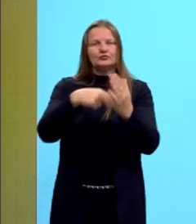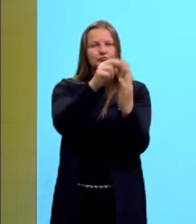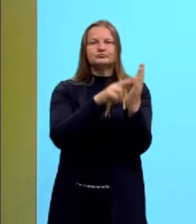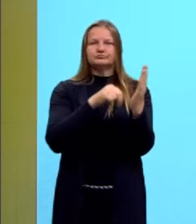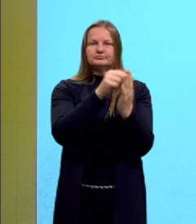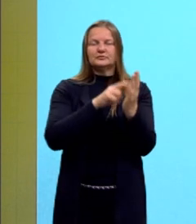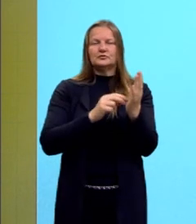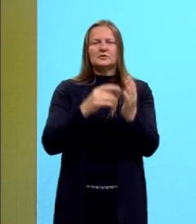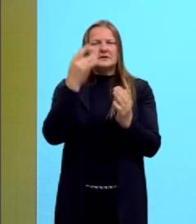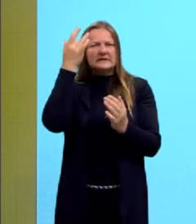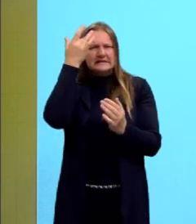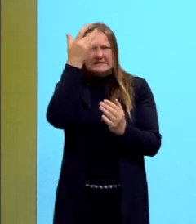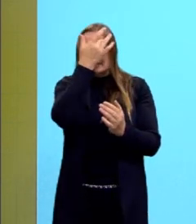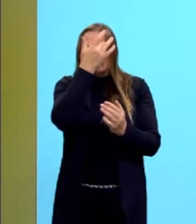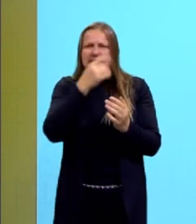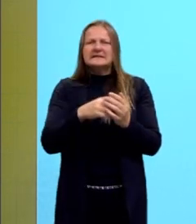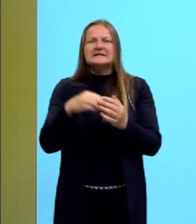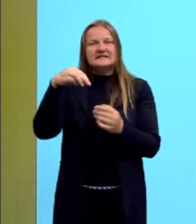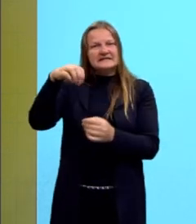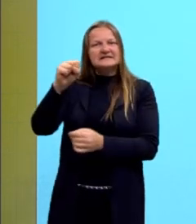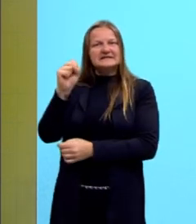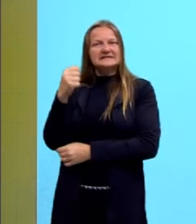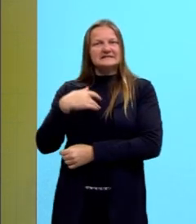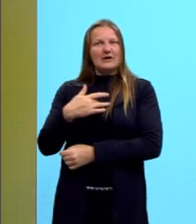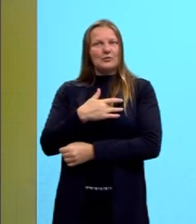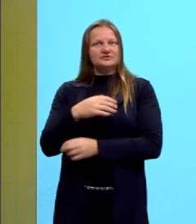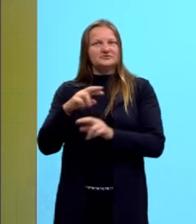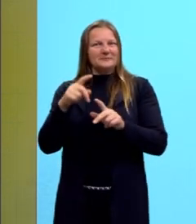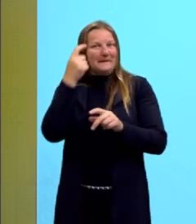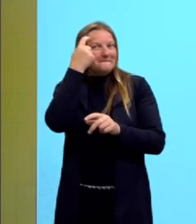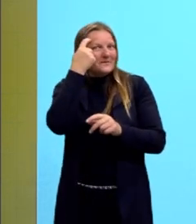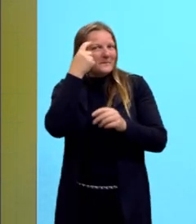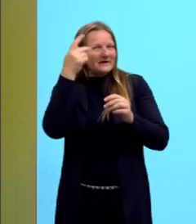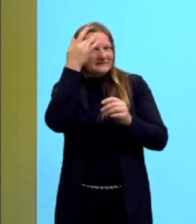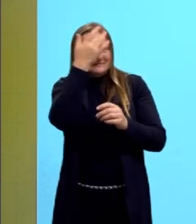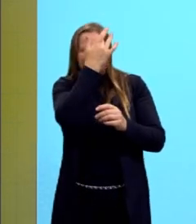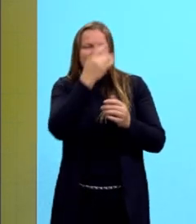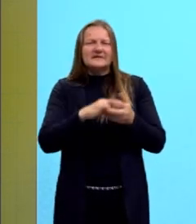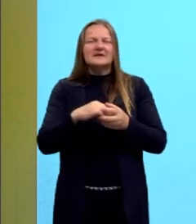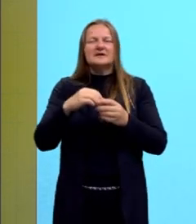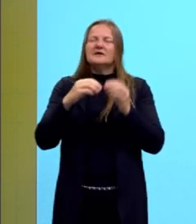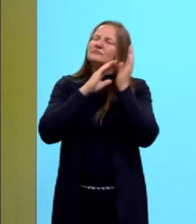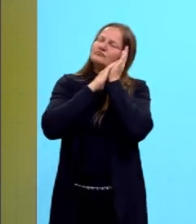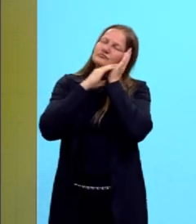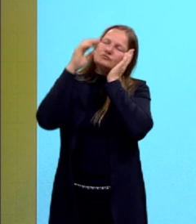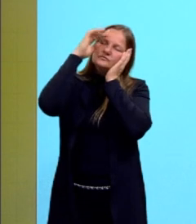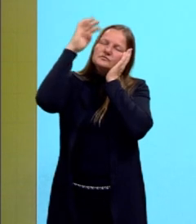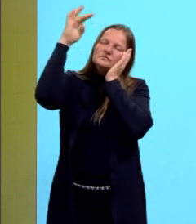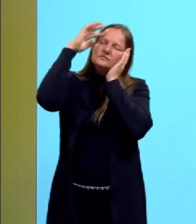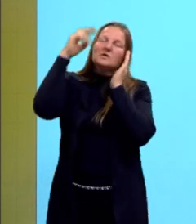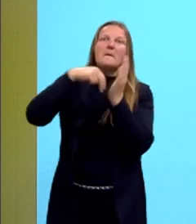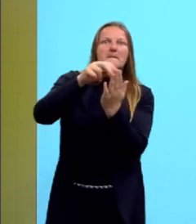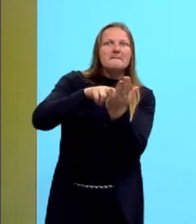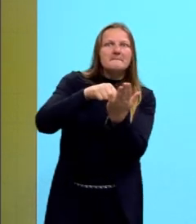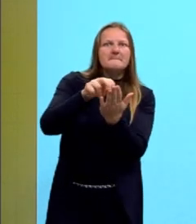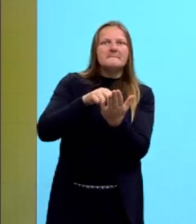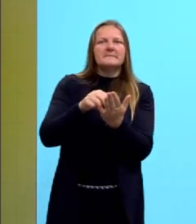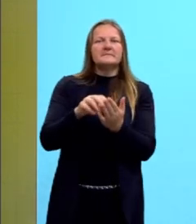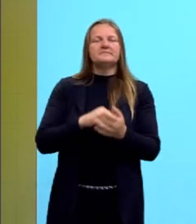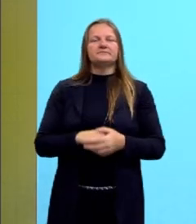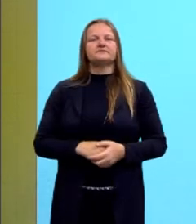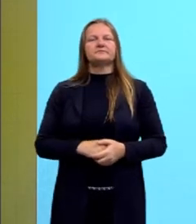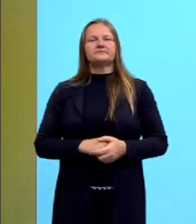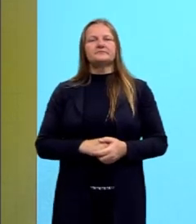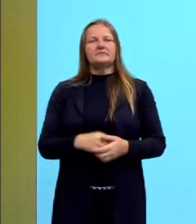mental, pesquisando sonhos. Os artistas sonhavam, acordavam e traziam para a